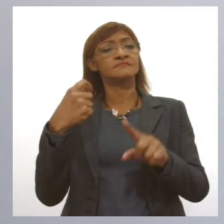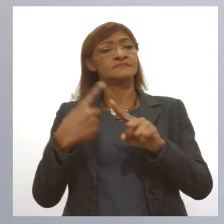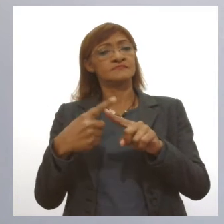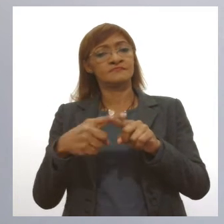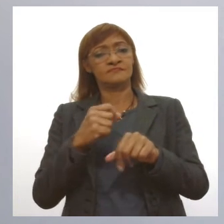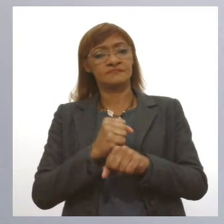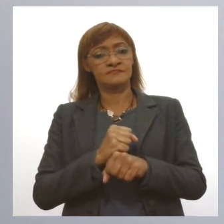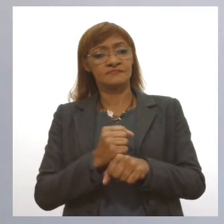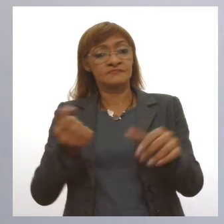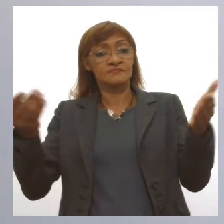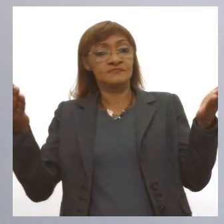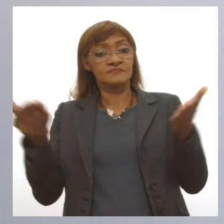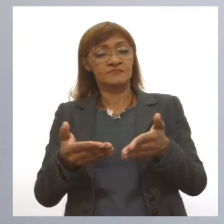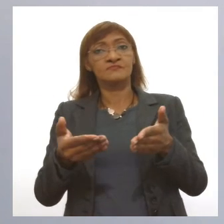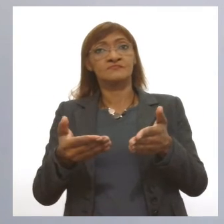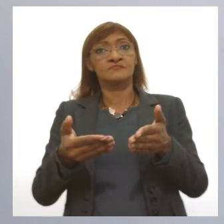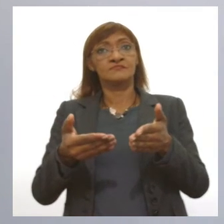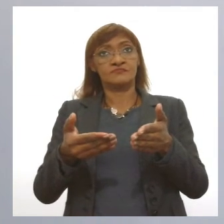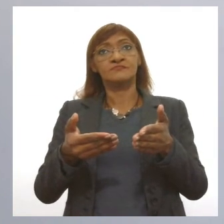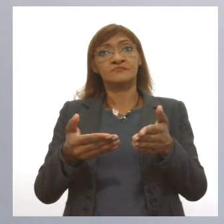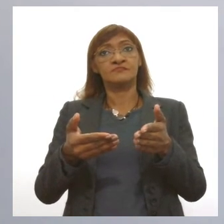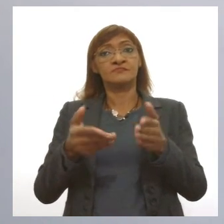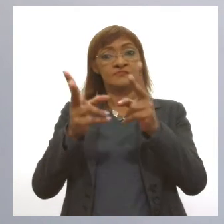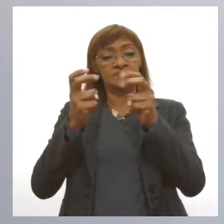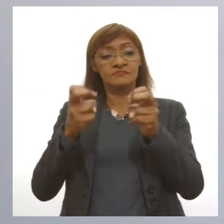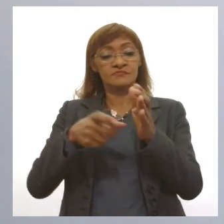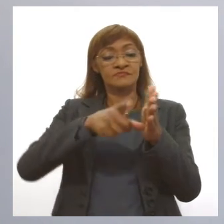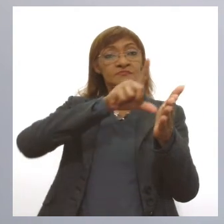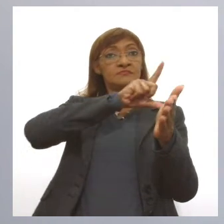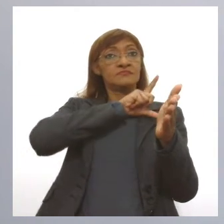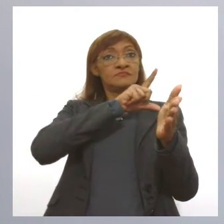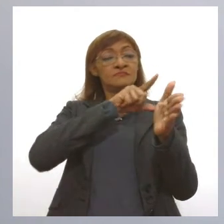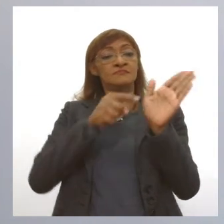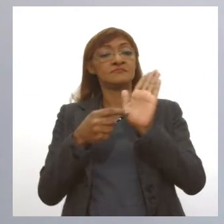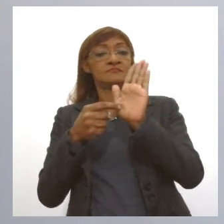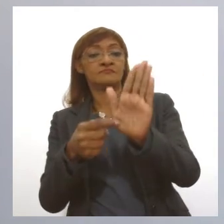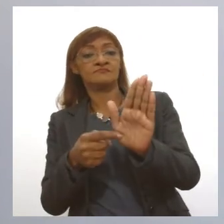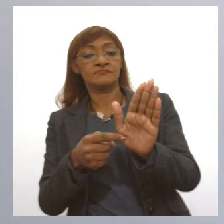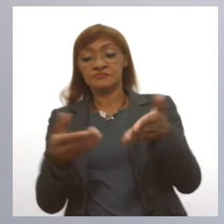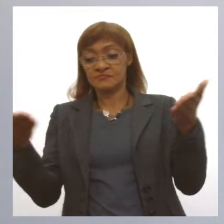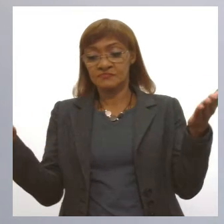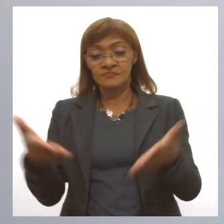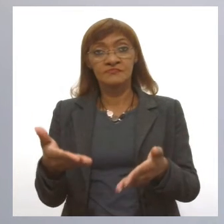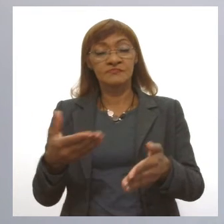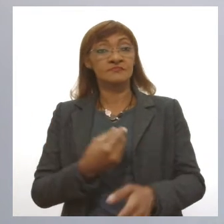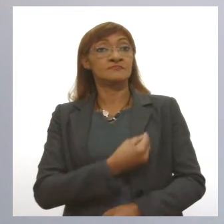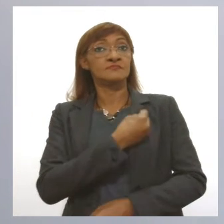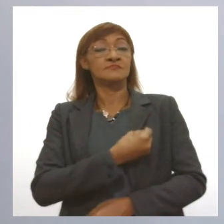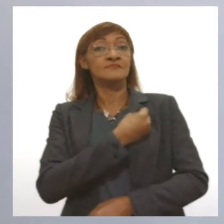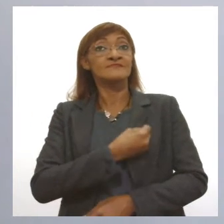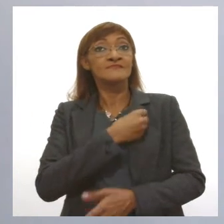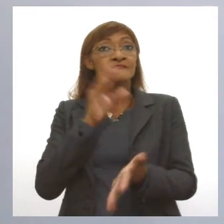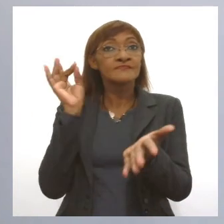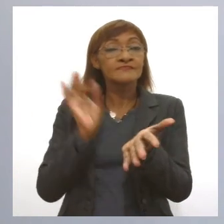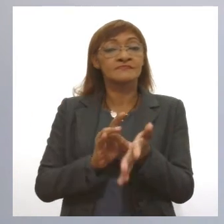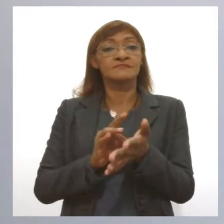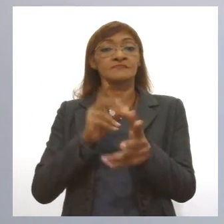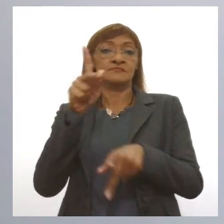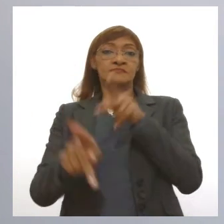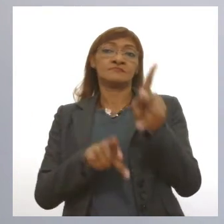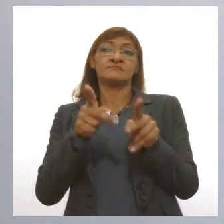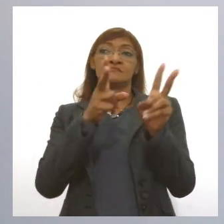os dados anteriores dos ensaios clínicos já mostravam e agora, na vida real, na população,